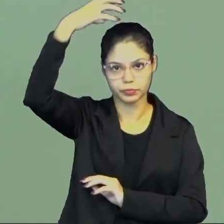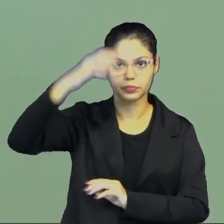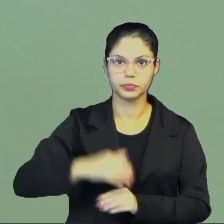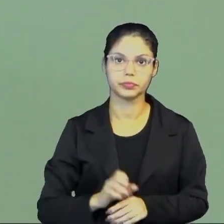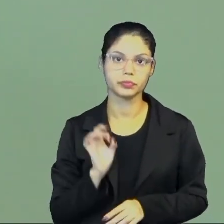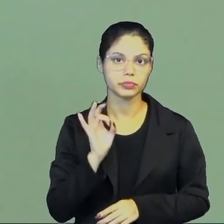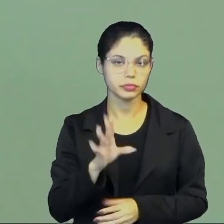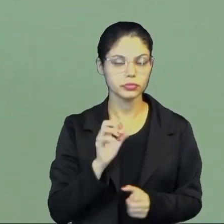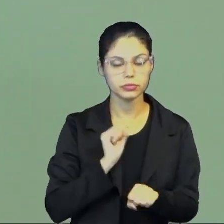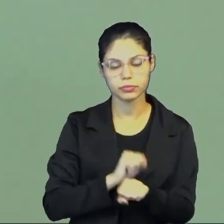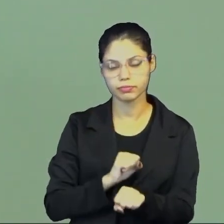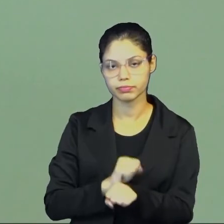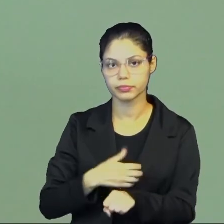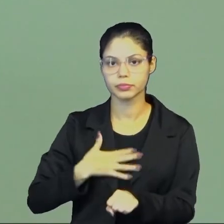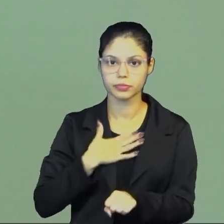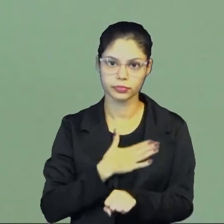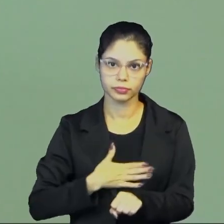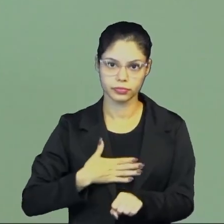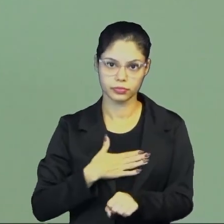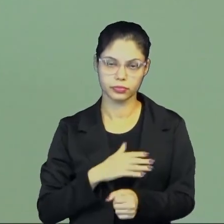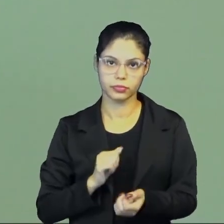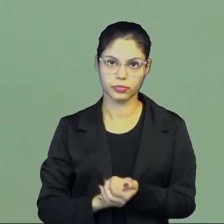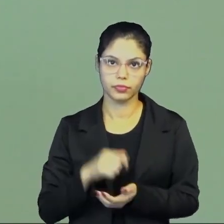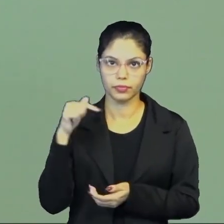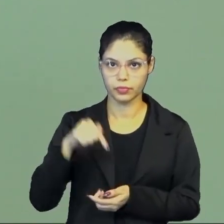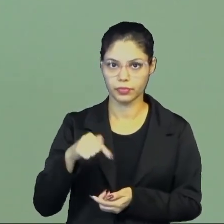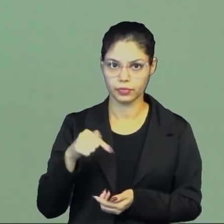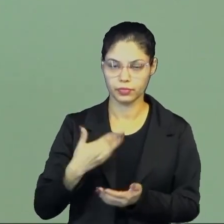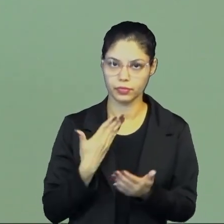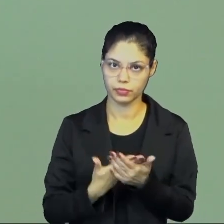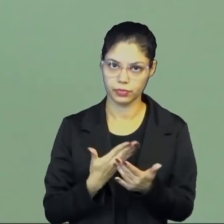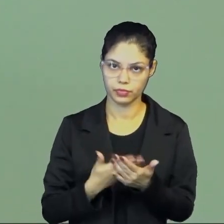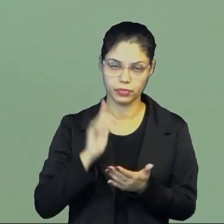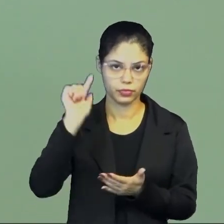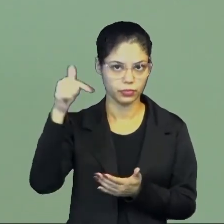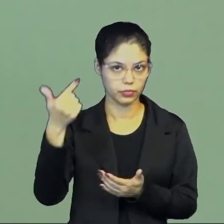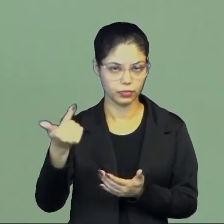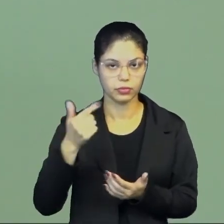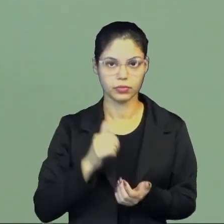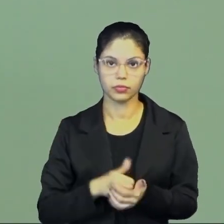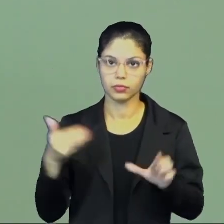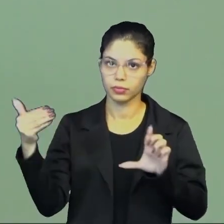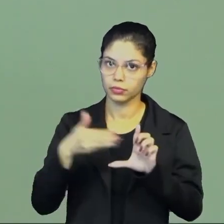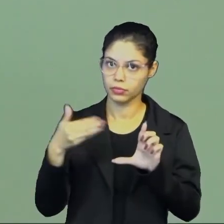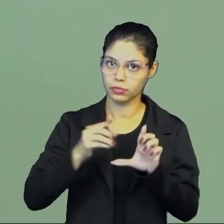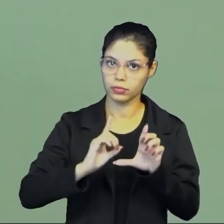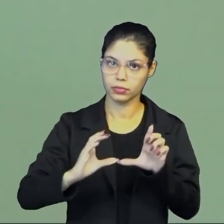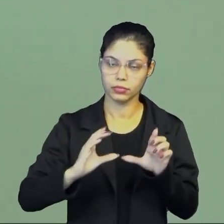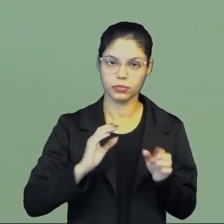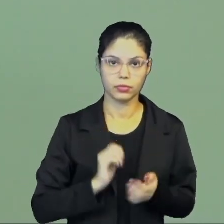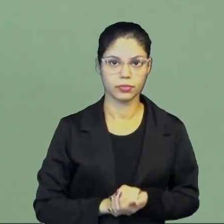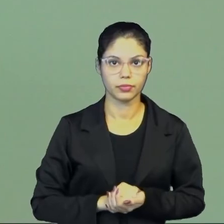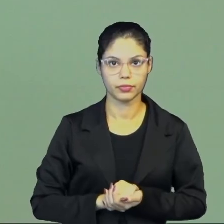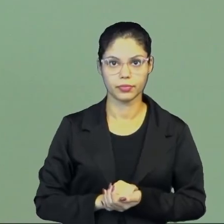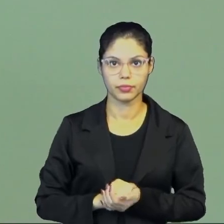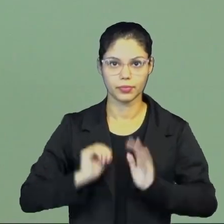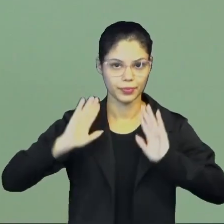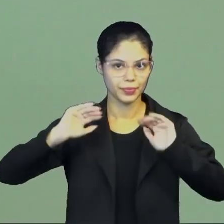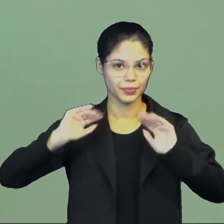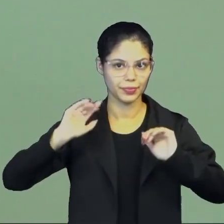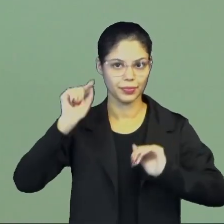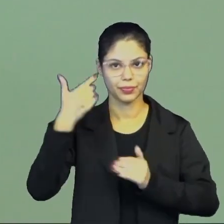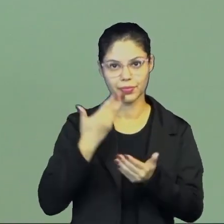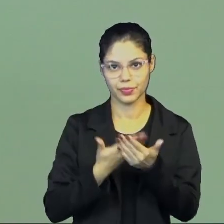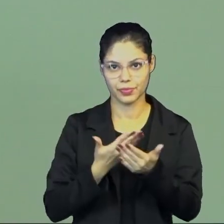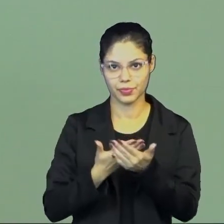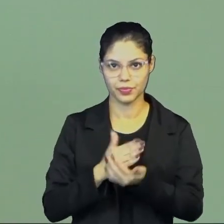Por hoje é só, espero que tenham gostado. Para ter acesso a esse e demais conteúdos, acesse a plataforma Eduque. Até a